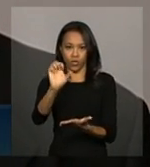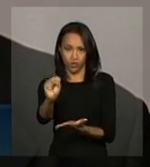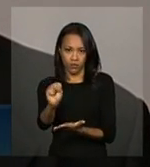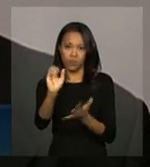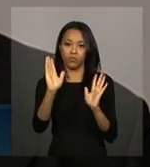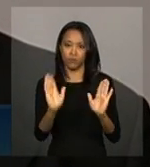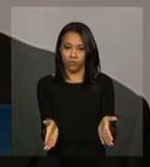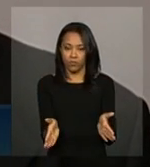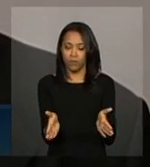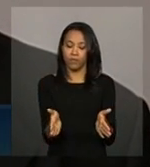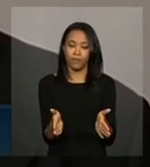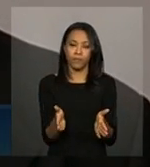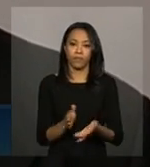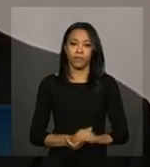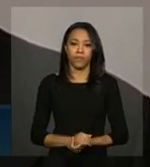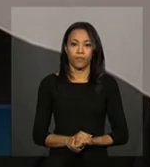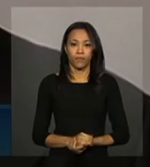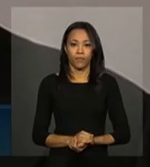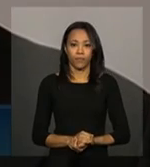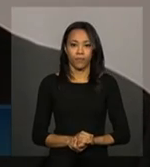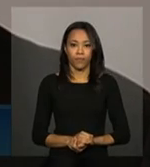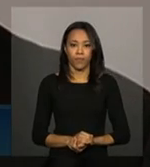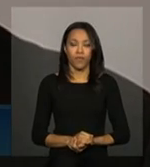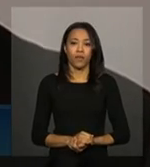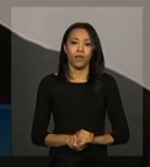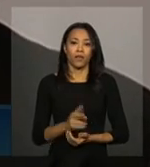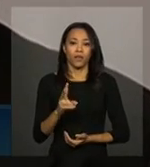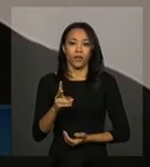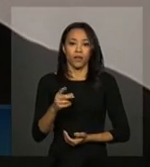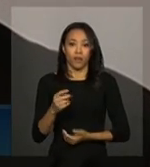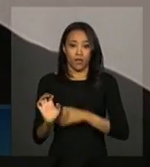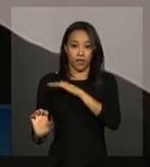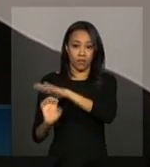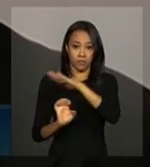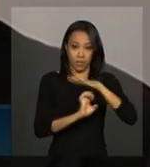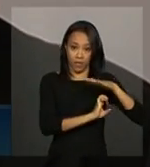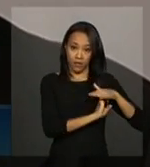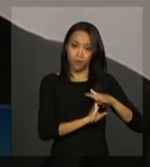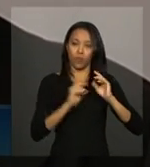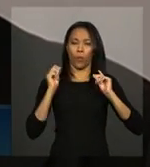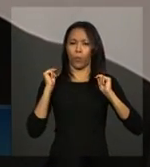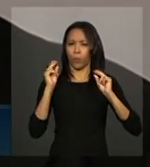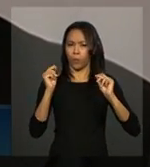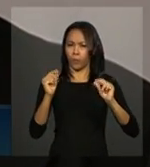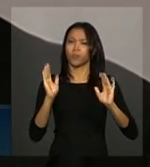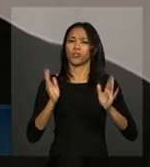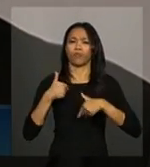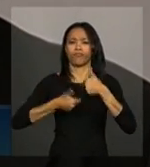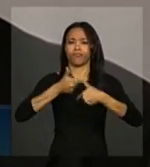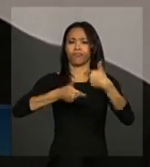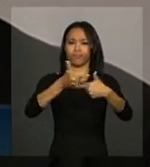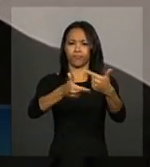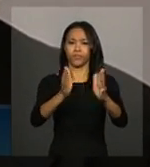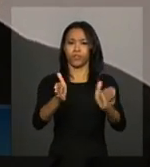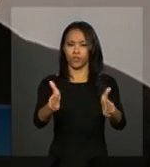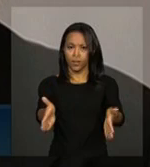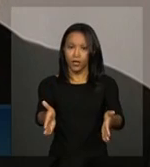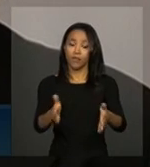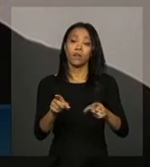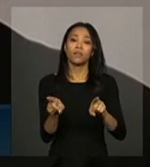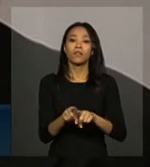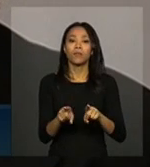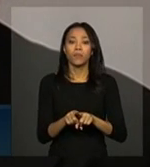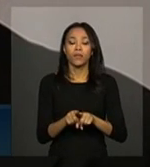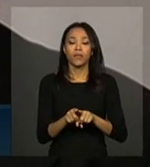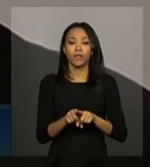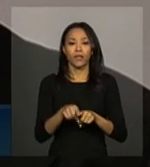E são, vamos dizer, fornecedores tradicionais. E da subestação que